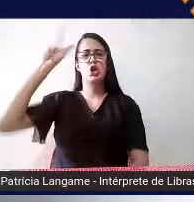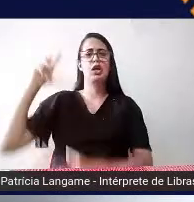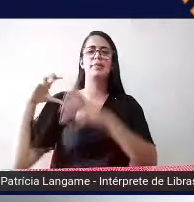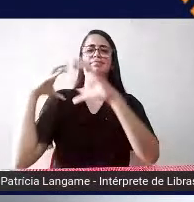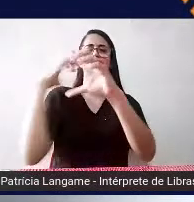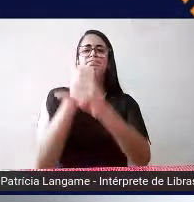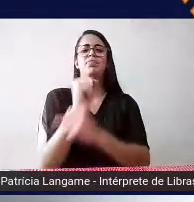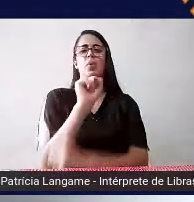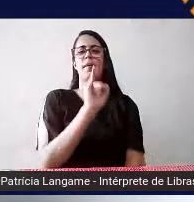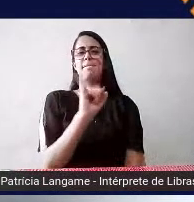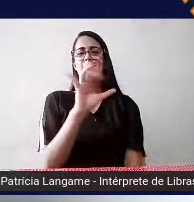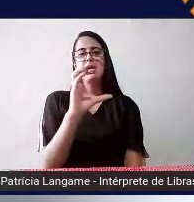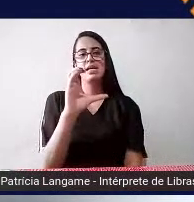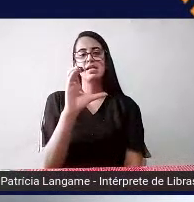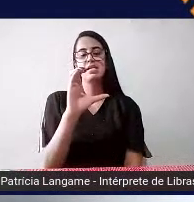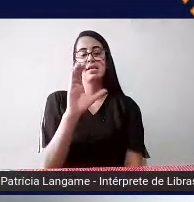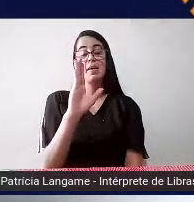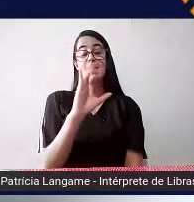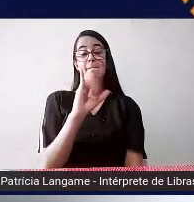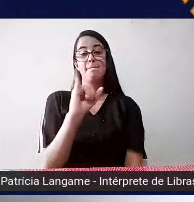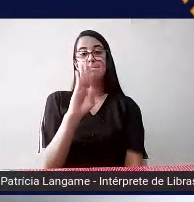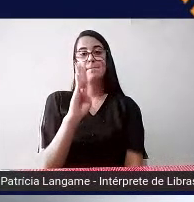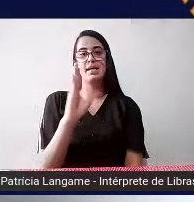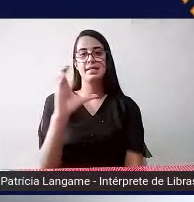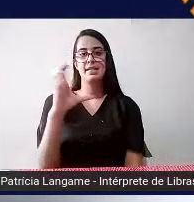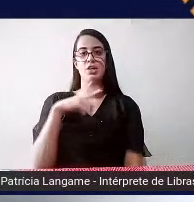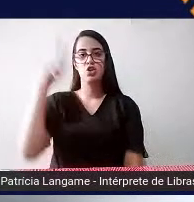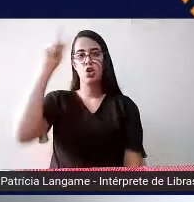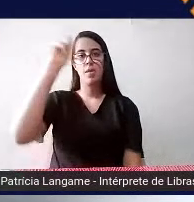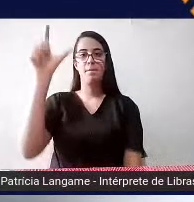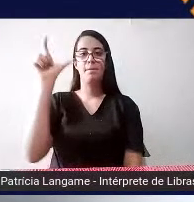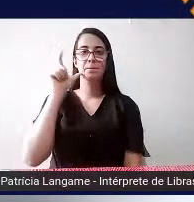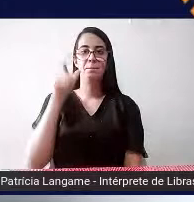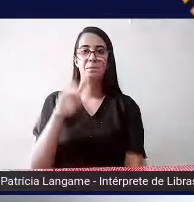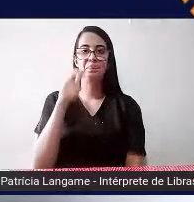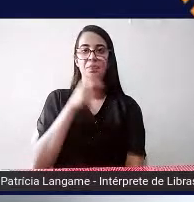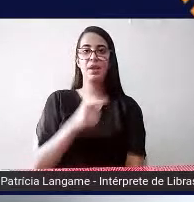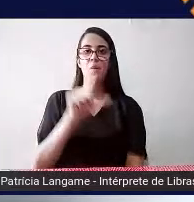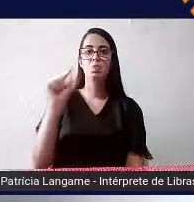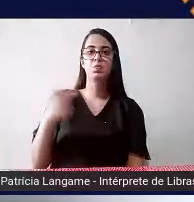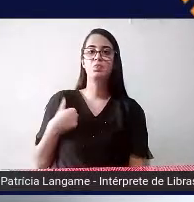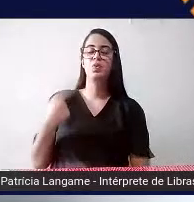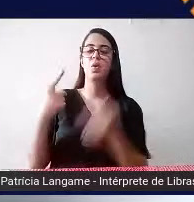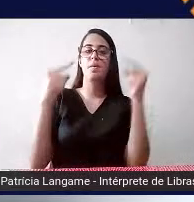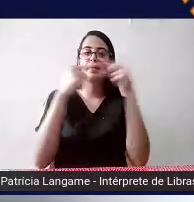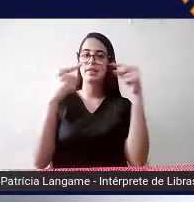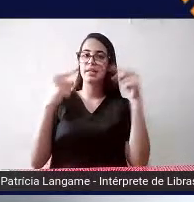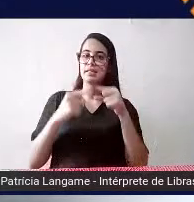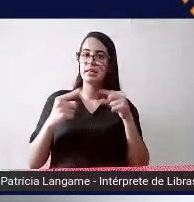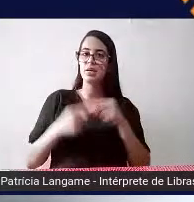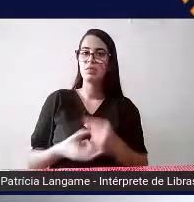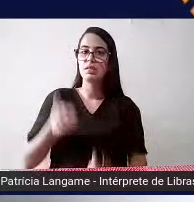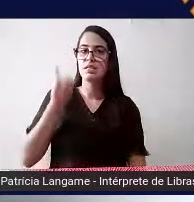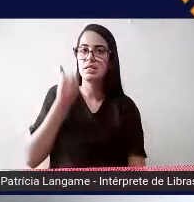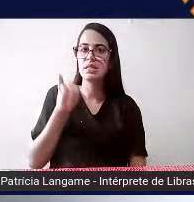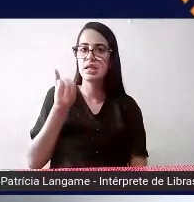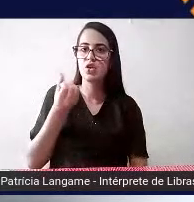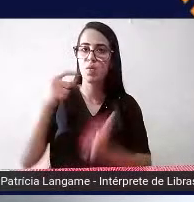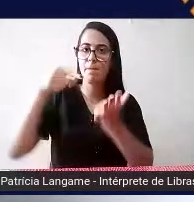histórica bem interessante lá e são a combinação de seis pontos em relevo